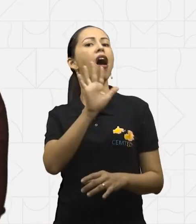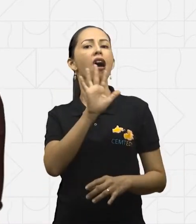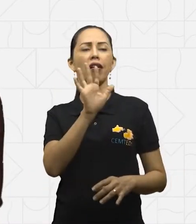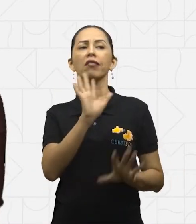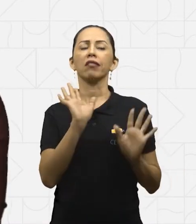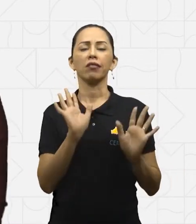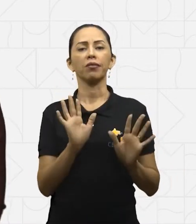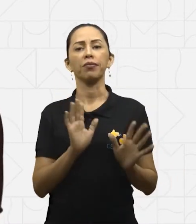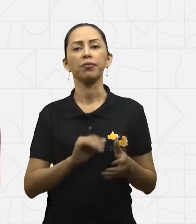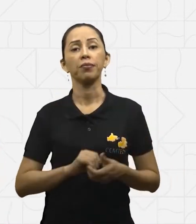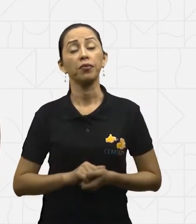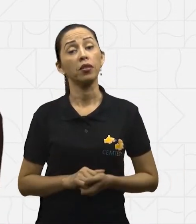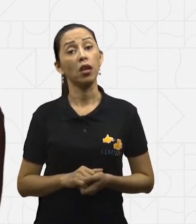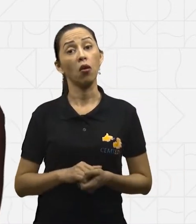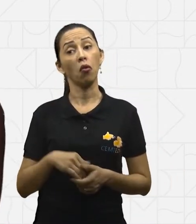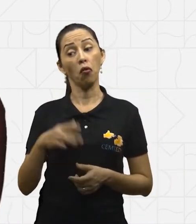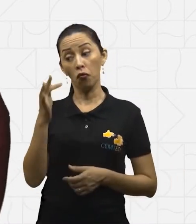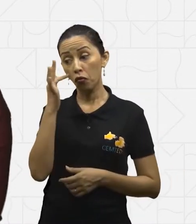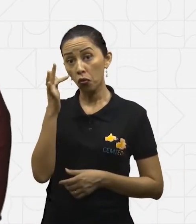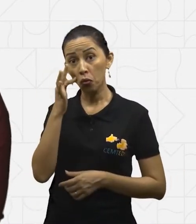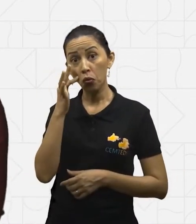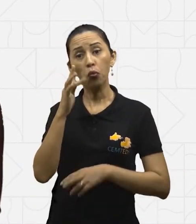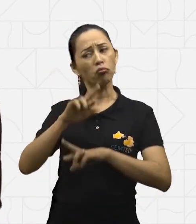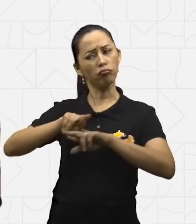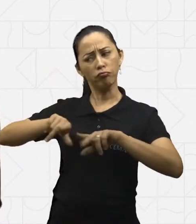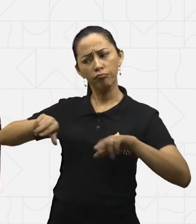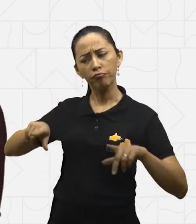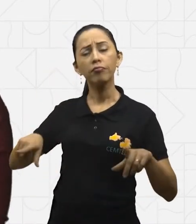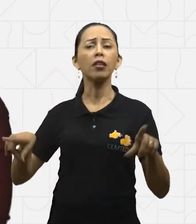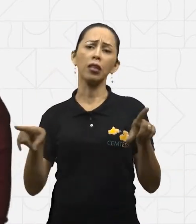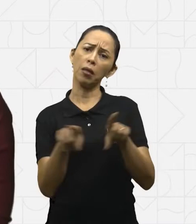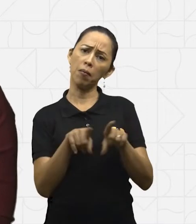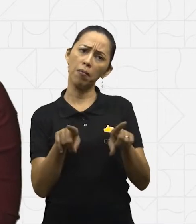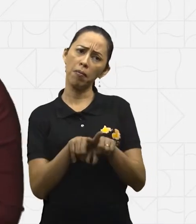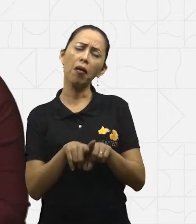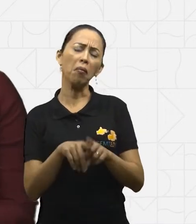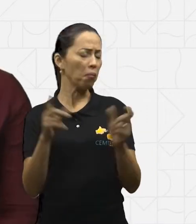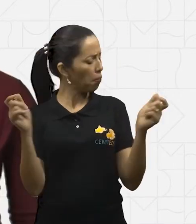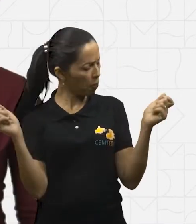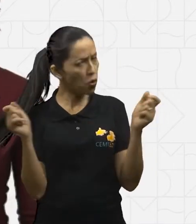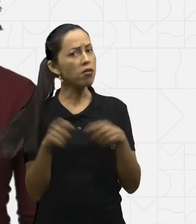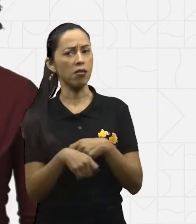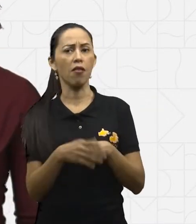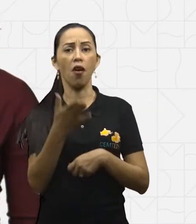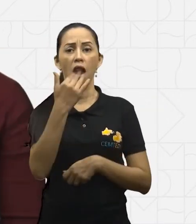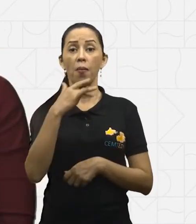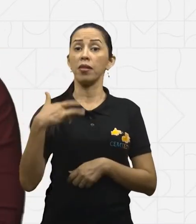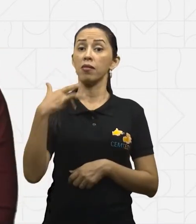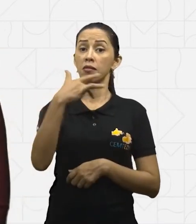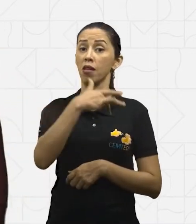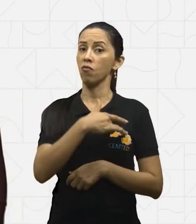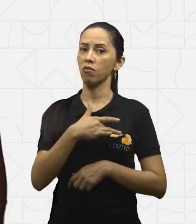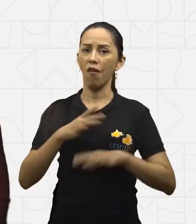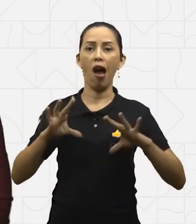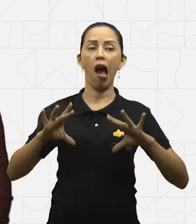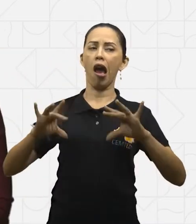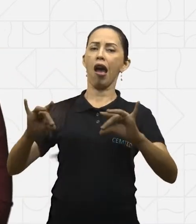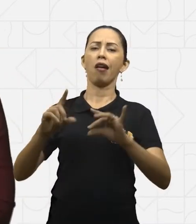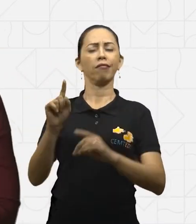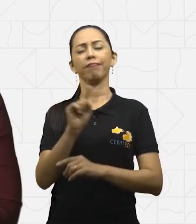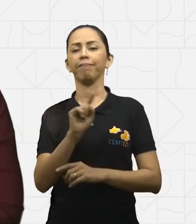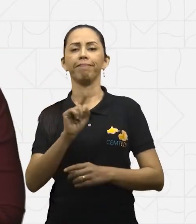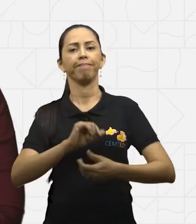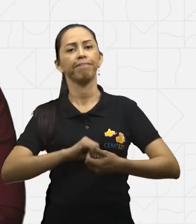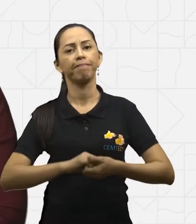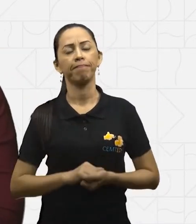é possível, super possível ter uma alimentação saudável e não gastar muito. Então, eu tenho um desafio para